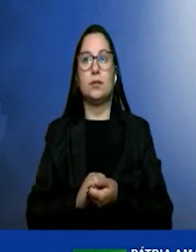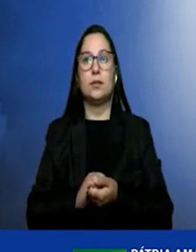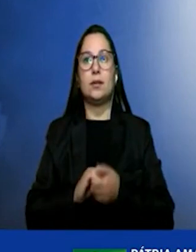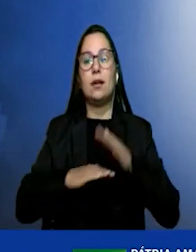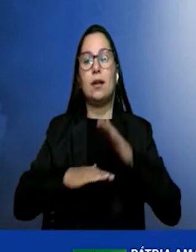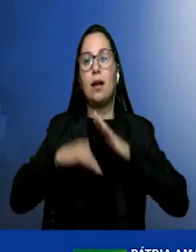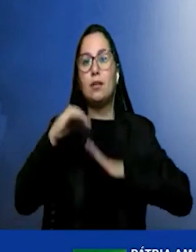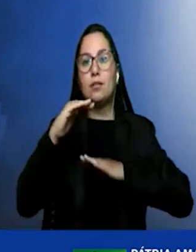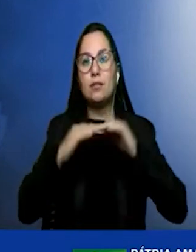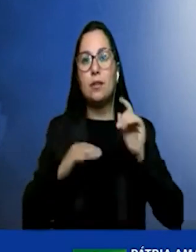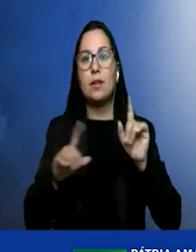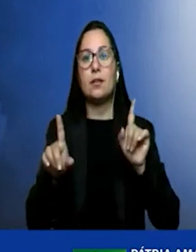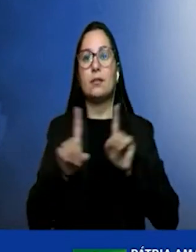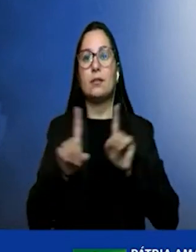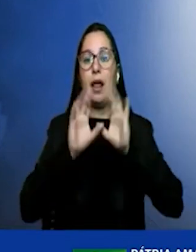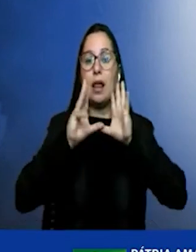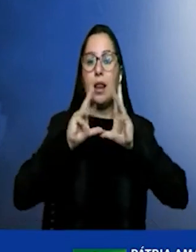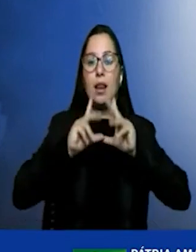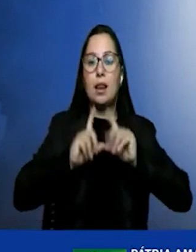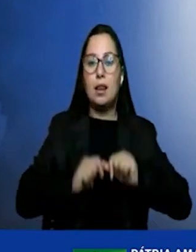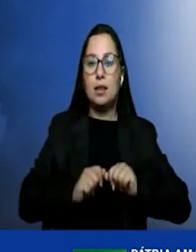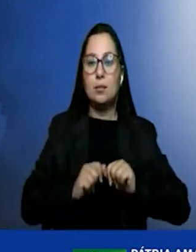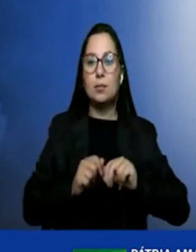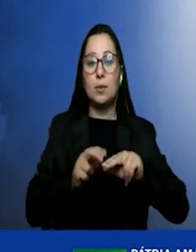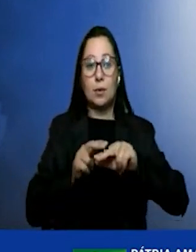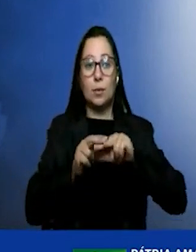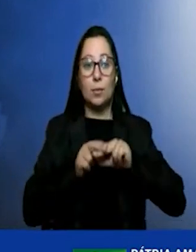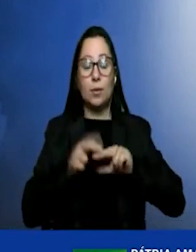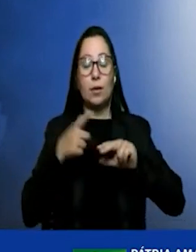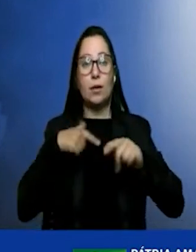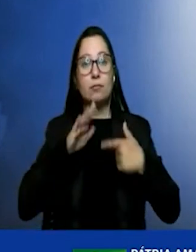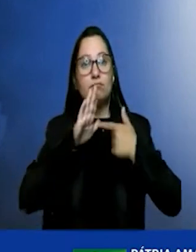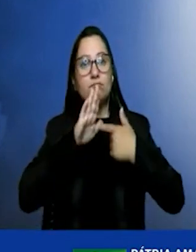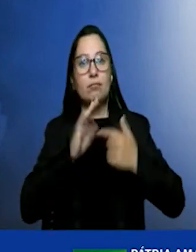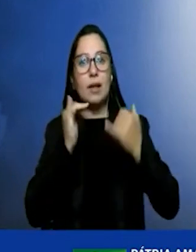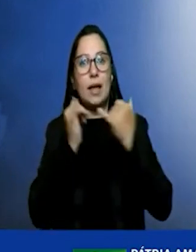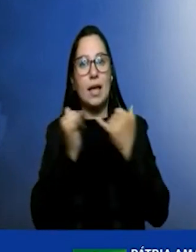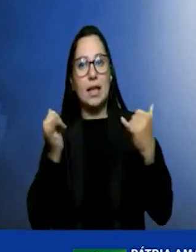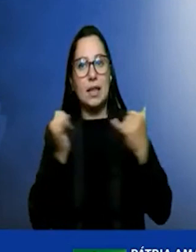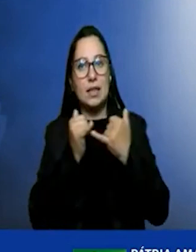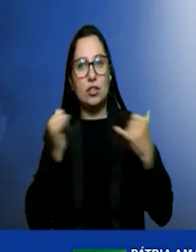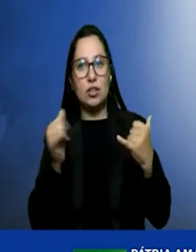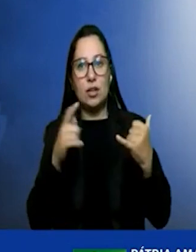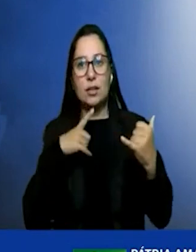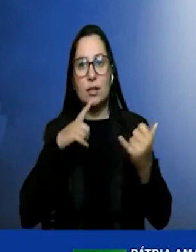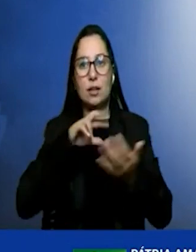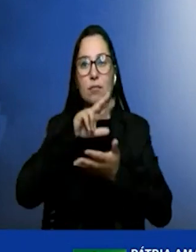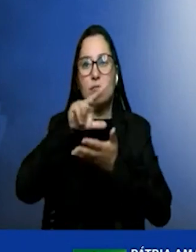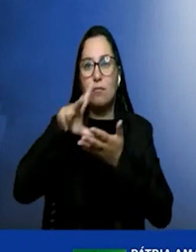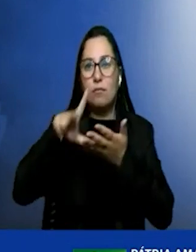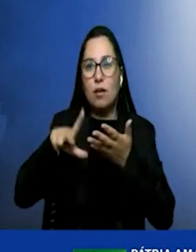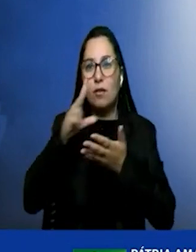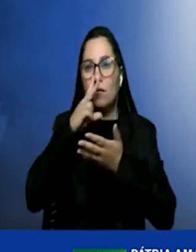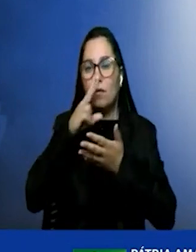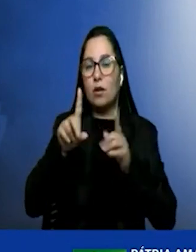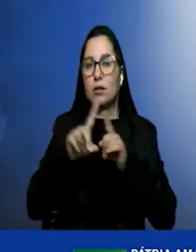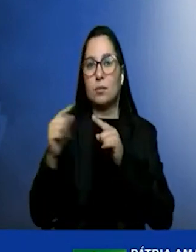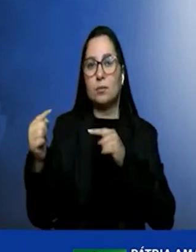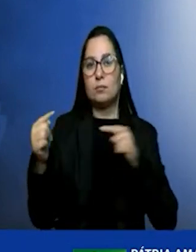atividades limpas porque dispomos dessa energia em abundância e competitiva.